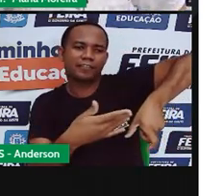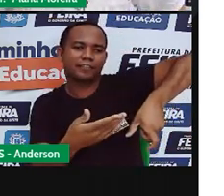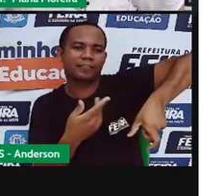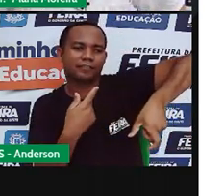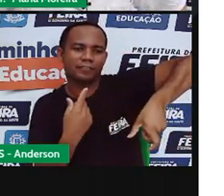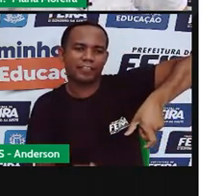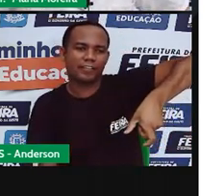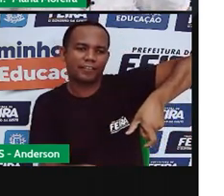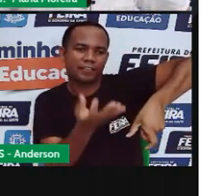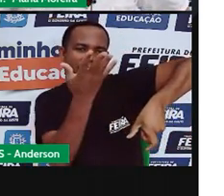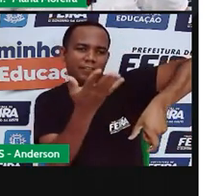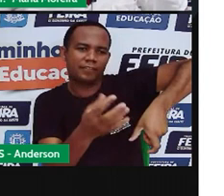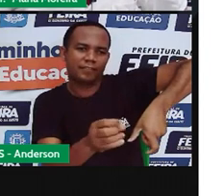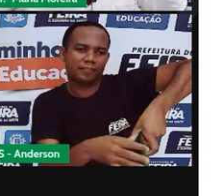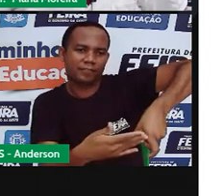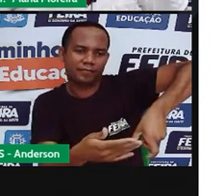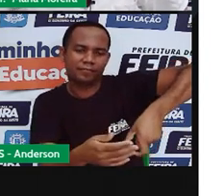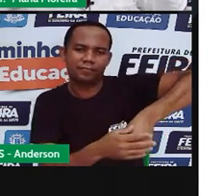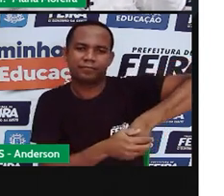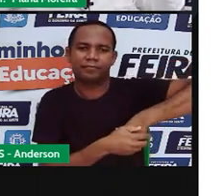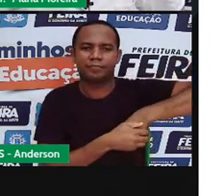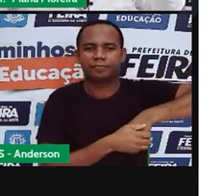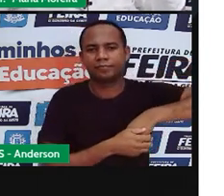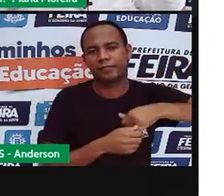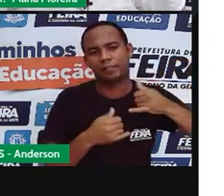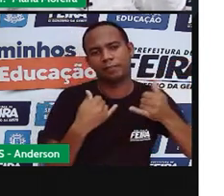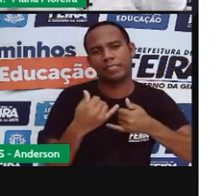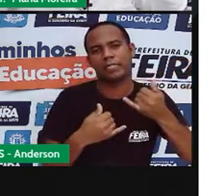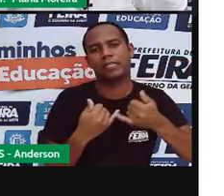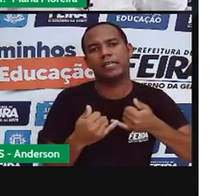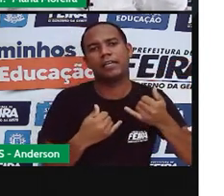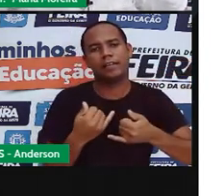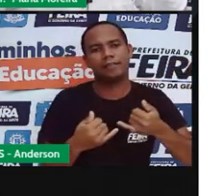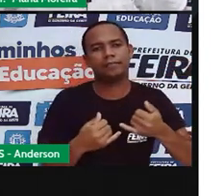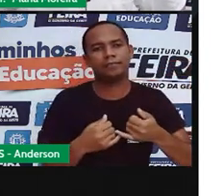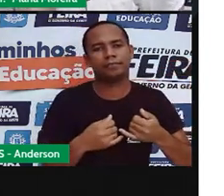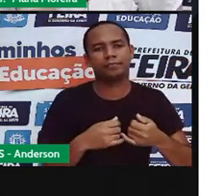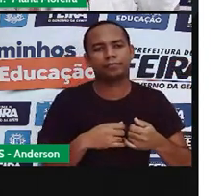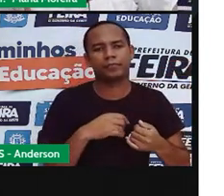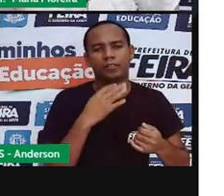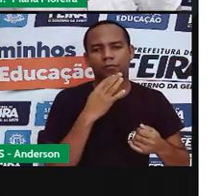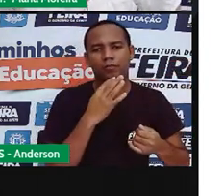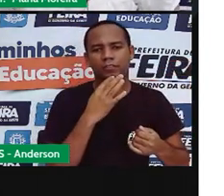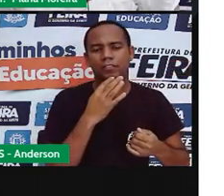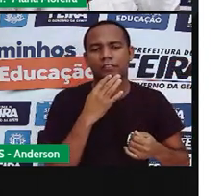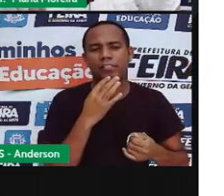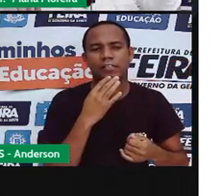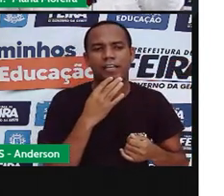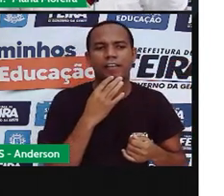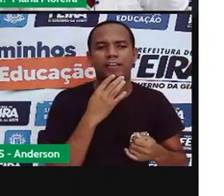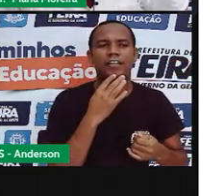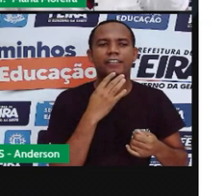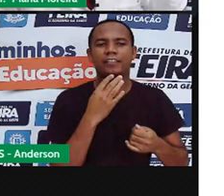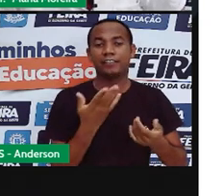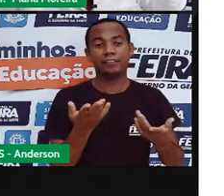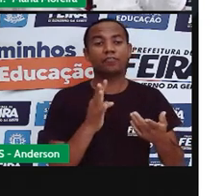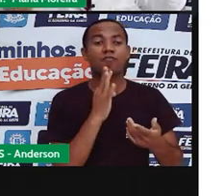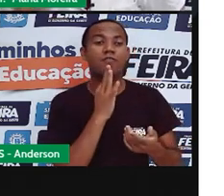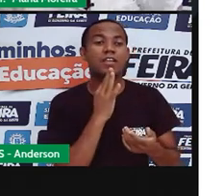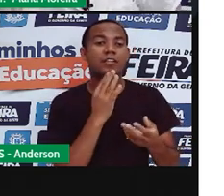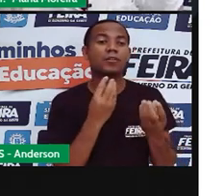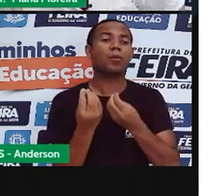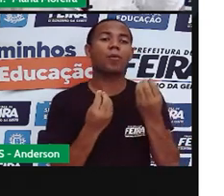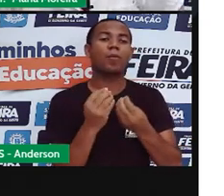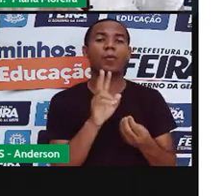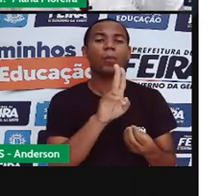Da trave, não isso? Eu conheço as duas. E as duas são chamadas de capitão. Eu conheço como capitão, né? Mas... E vocês? Já